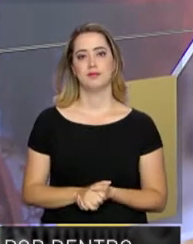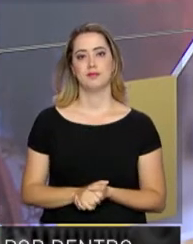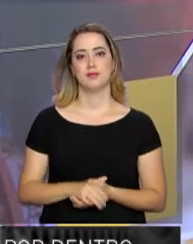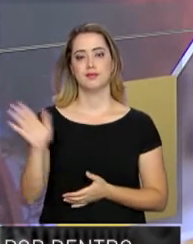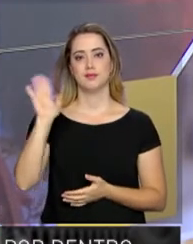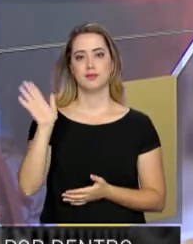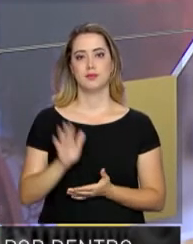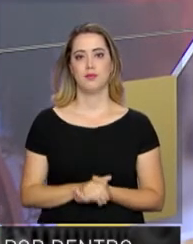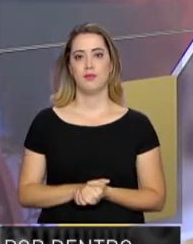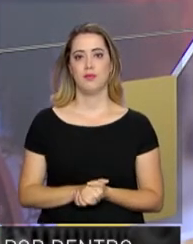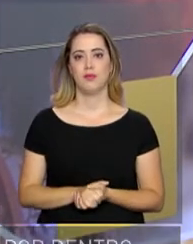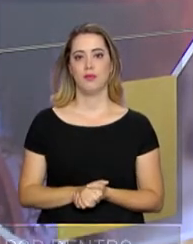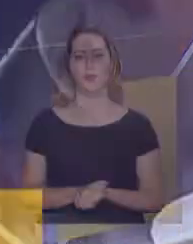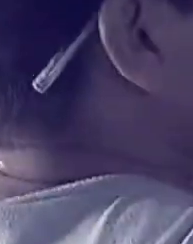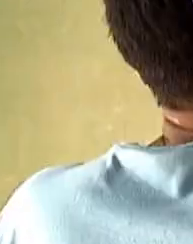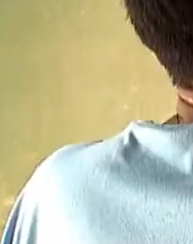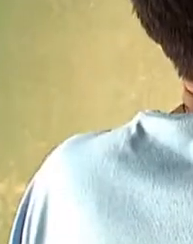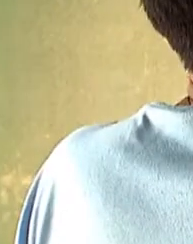saber. Até a próxima!